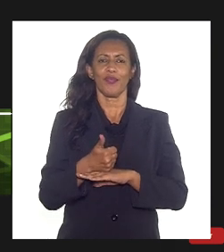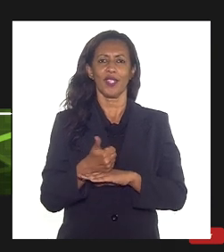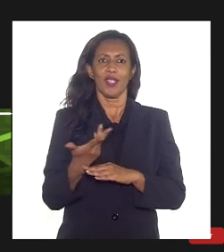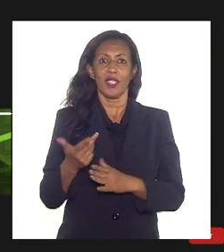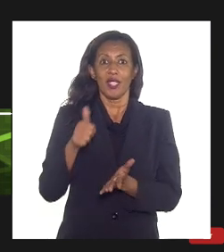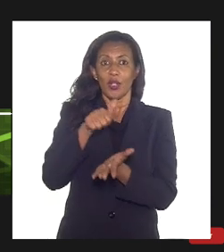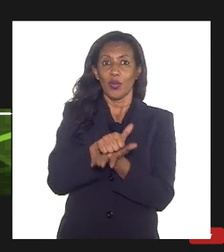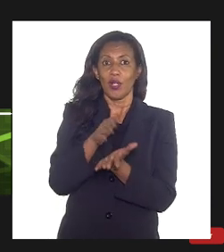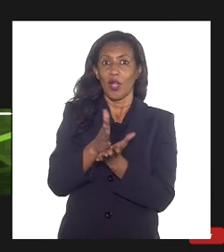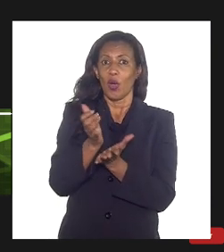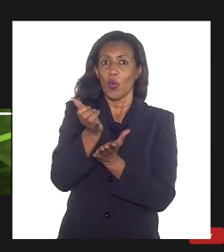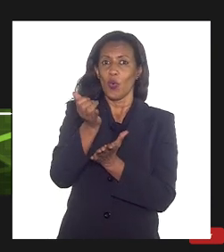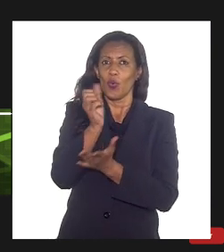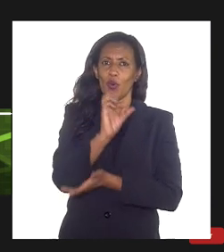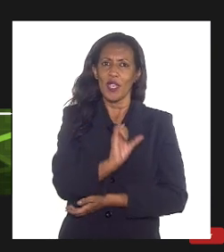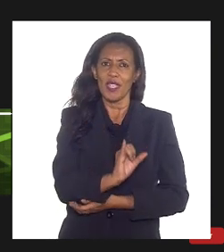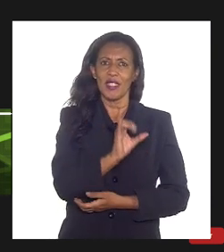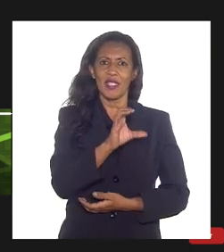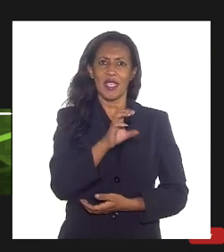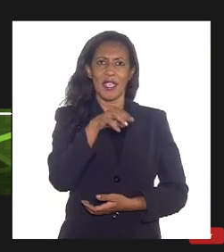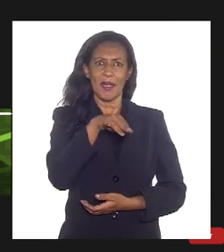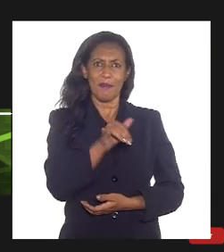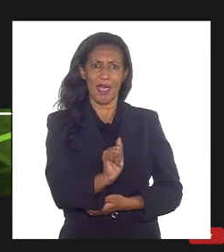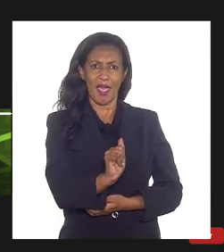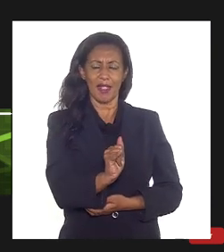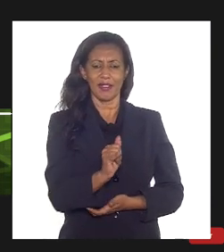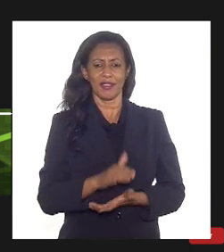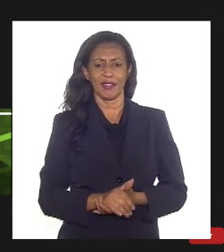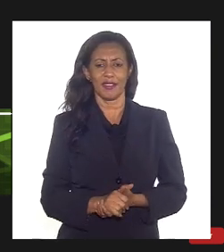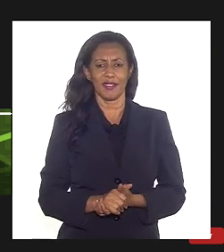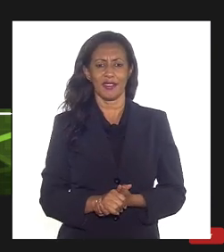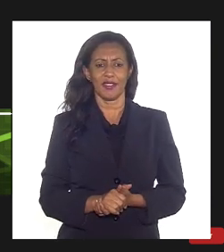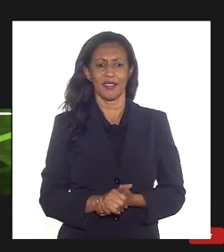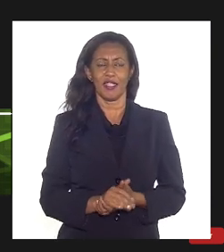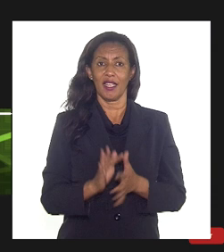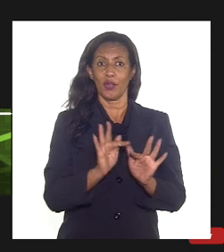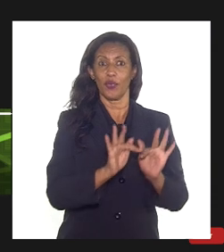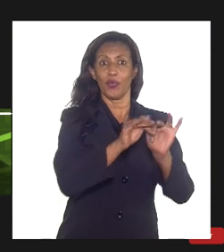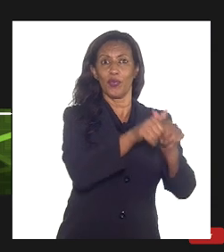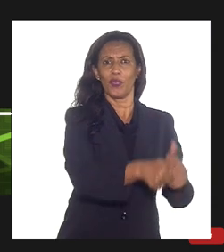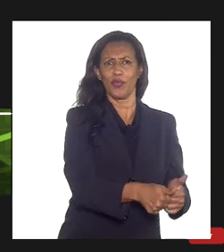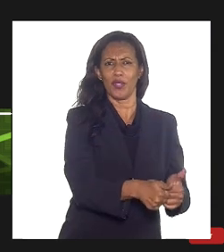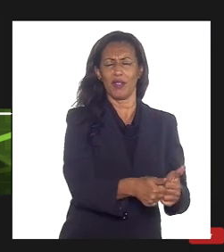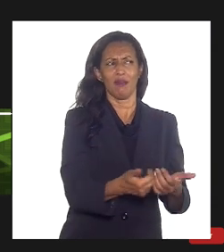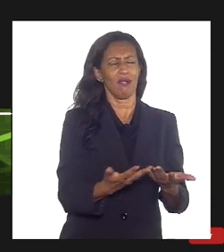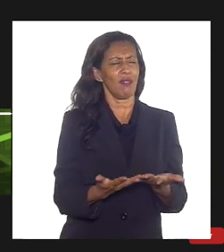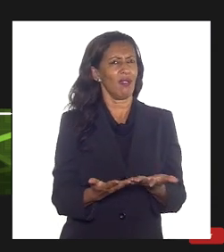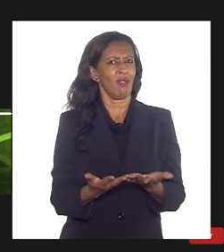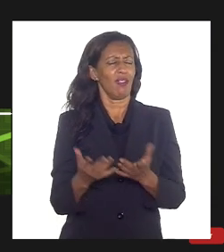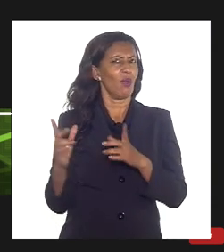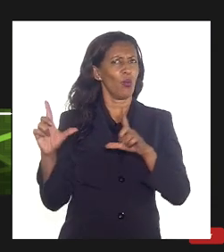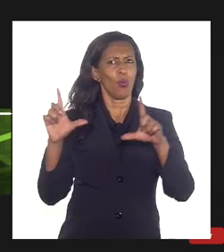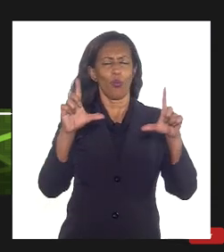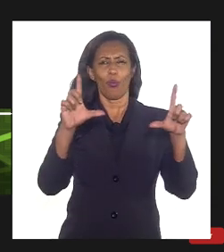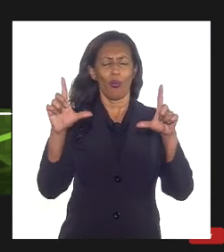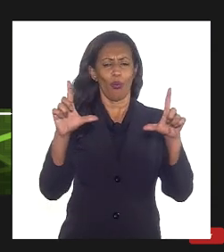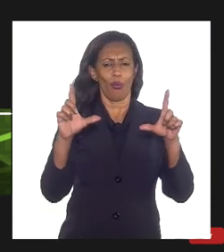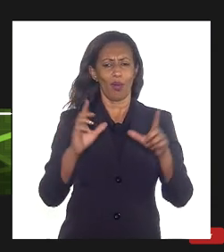o ICMS é arrecadado no destino e não na origem enfim ou seja é um quadro absolutamente